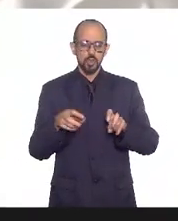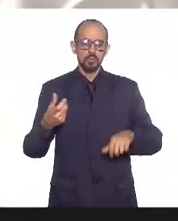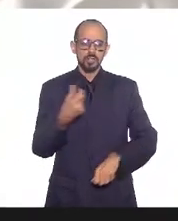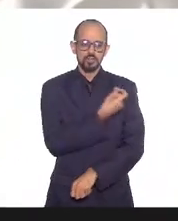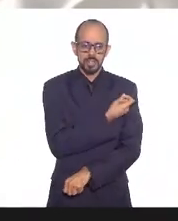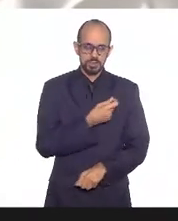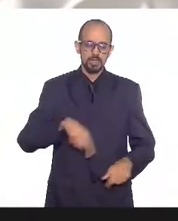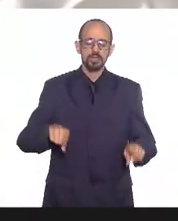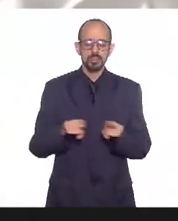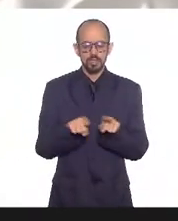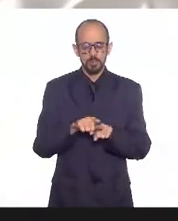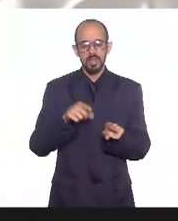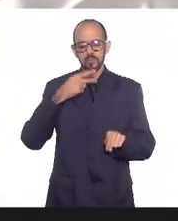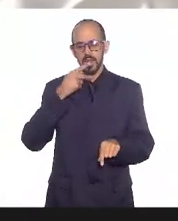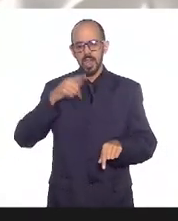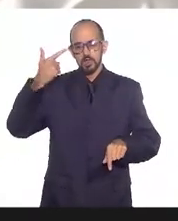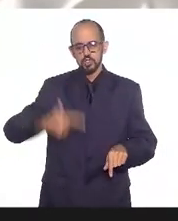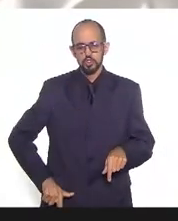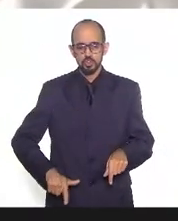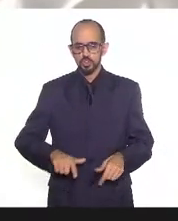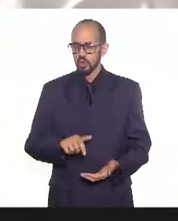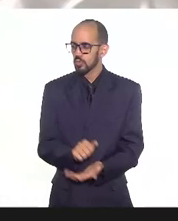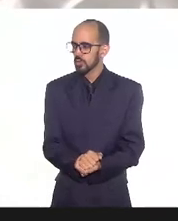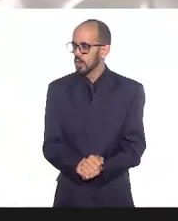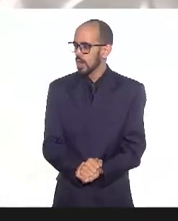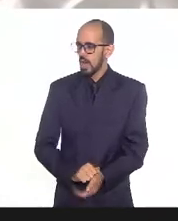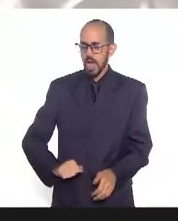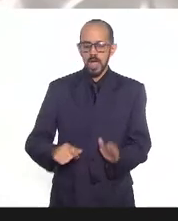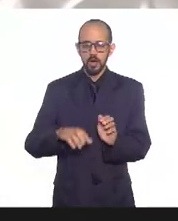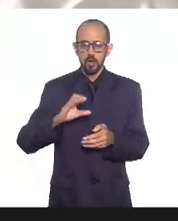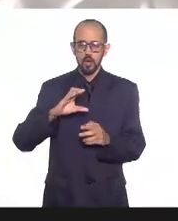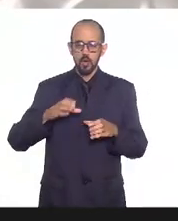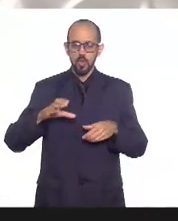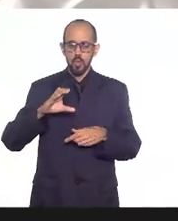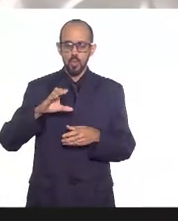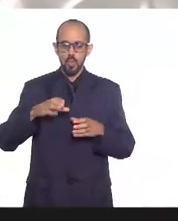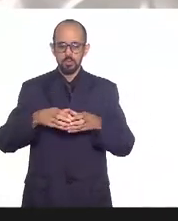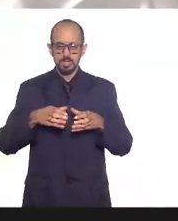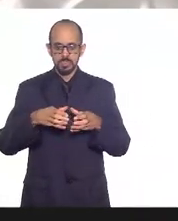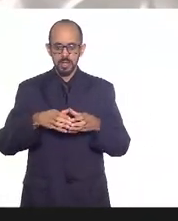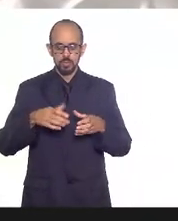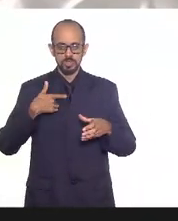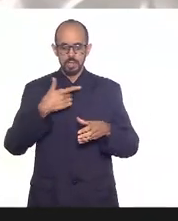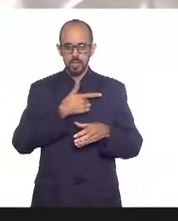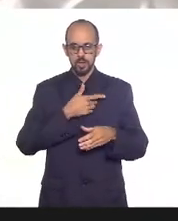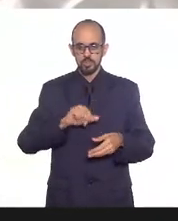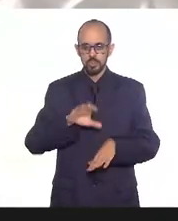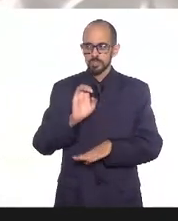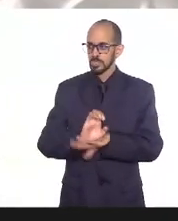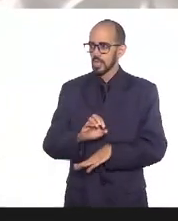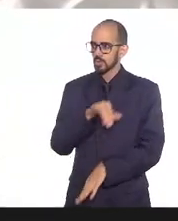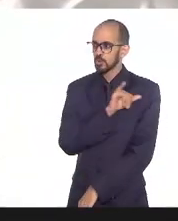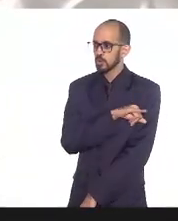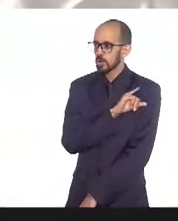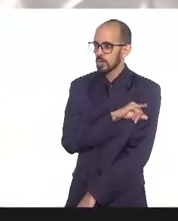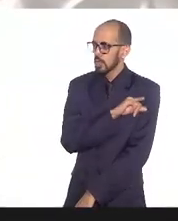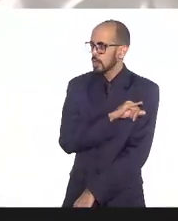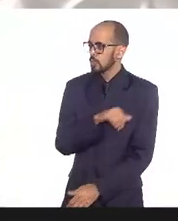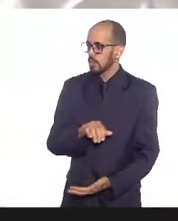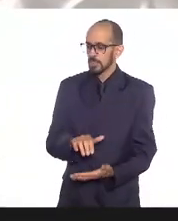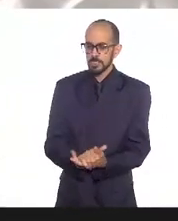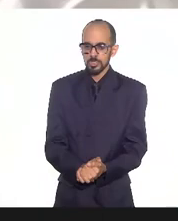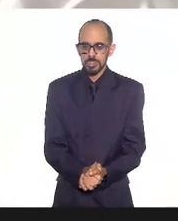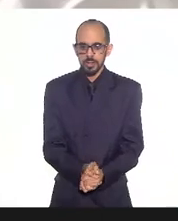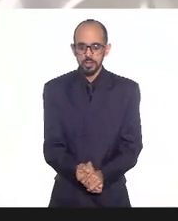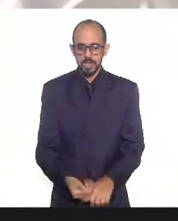mais uma vez a comissão de saúde à disposição do povo do estado do Rio de Janeiro nessa missão de enfrentar as